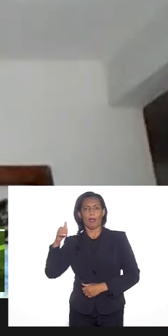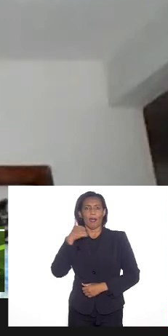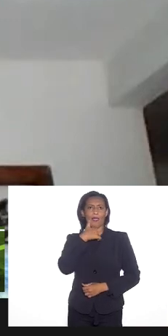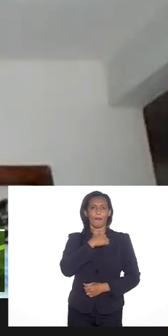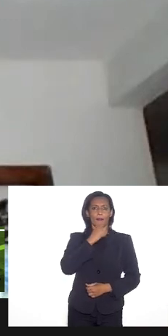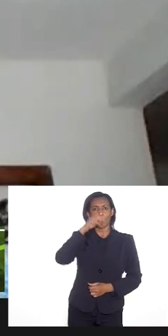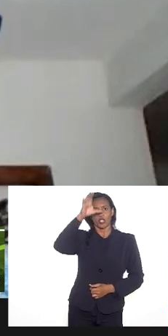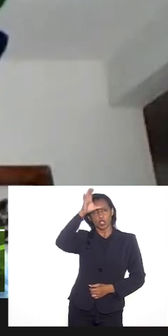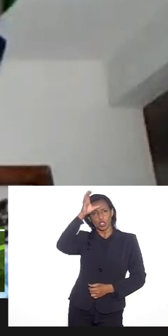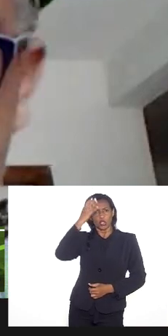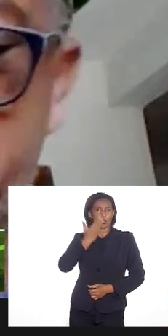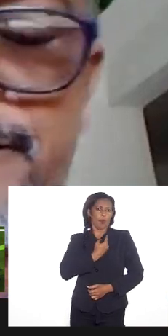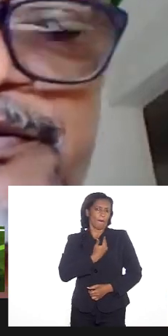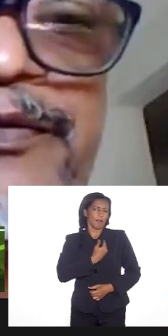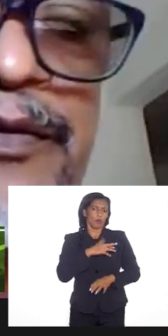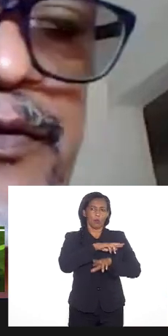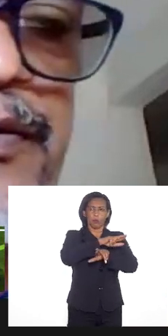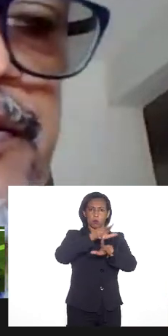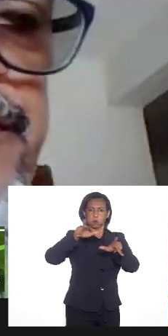sobrinhos amigos amigas